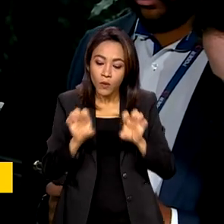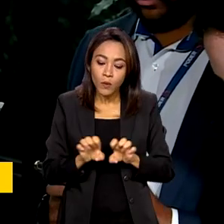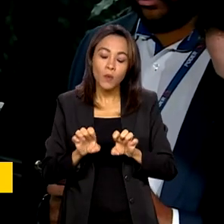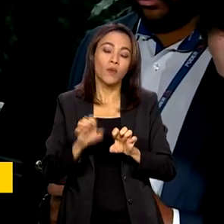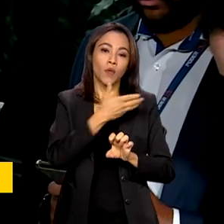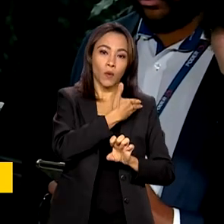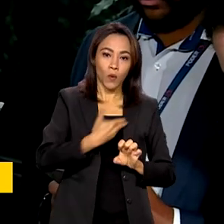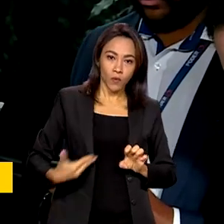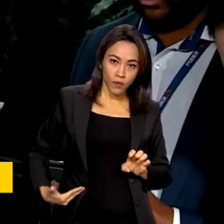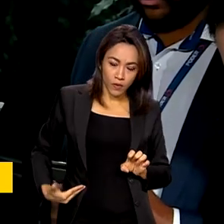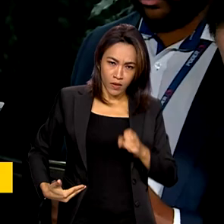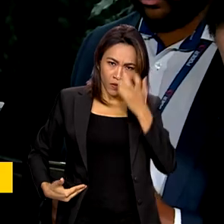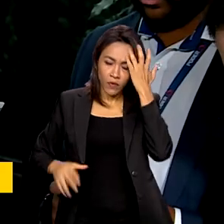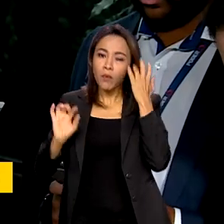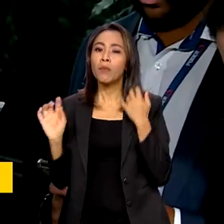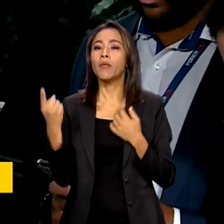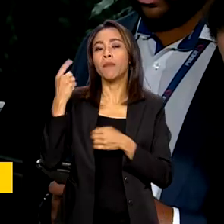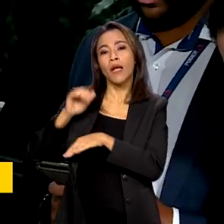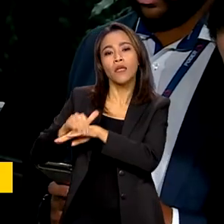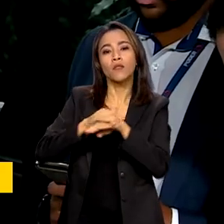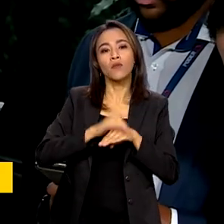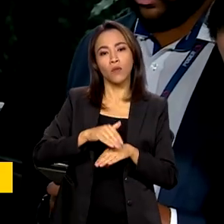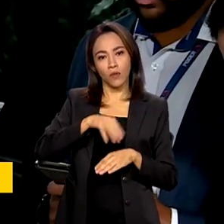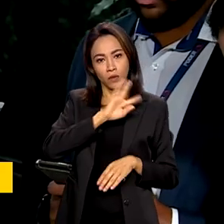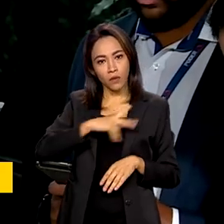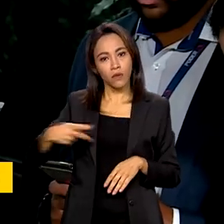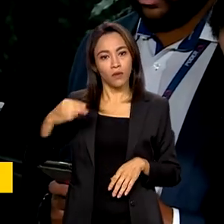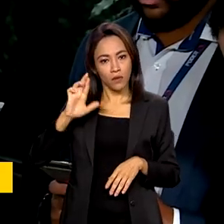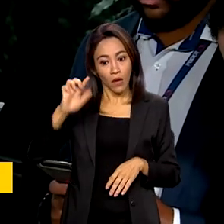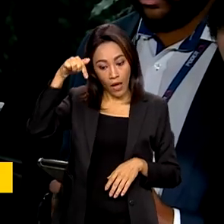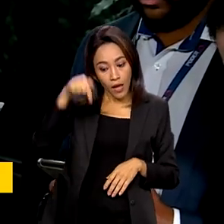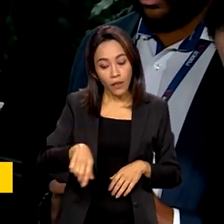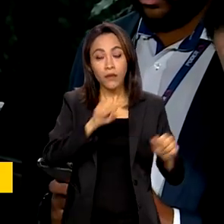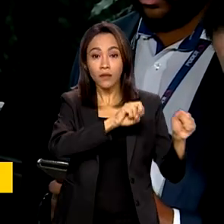primeira medida provisória do governo do presidente Lula, ainda esta semana, na Câmara dos Deputados.